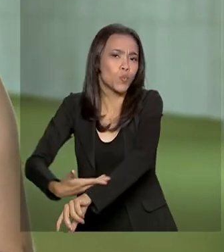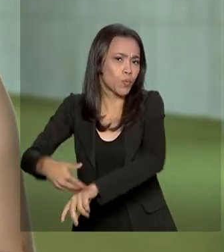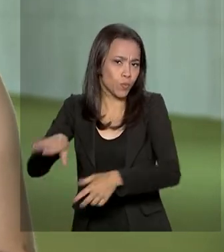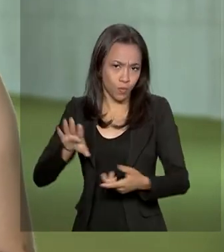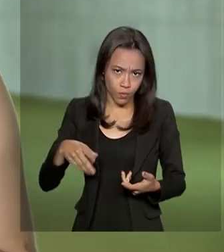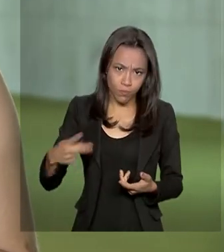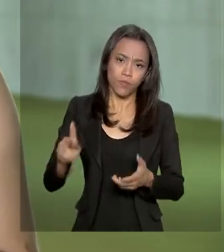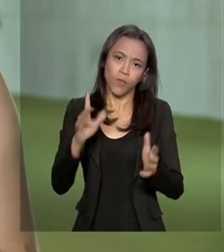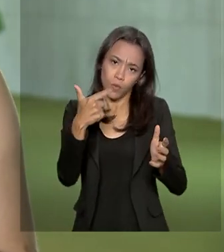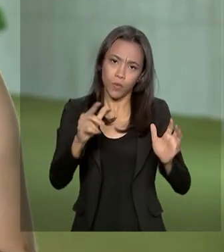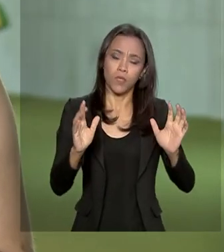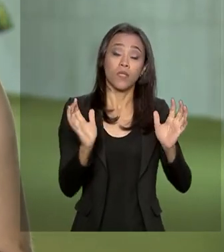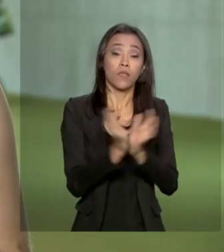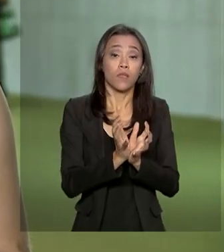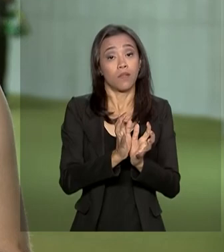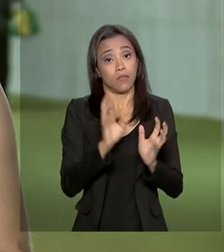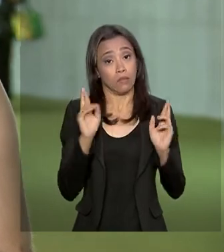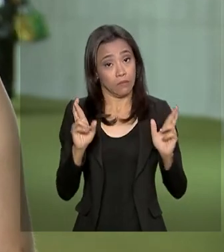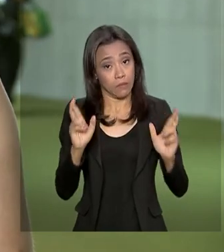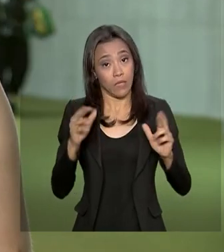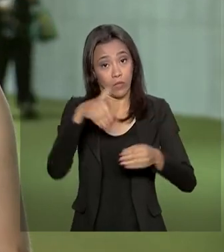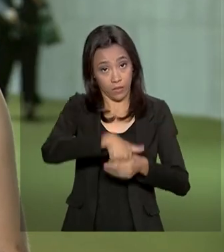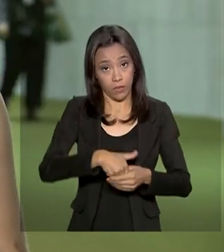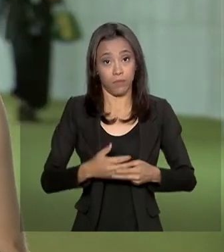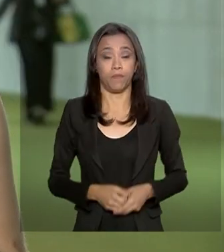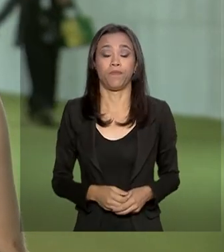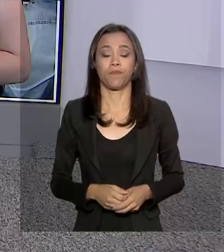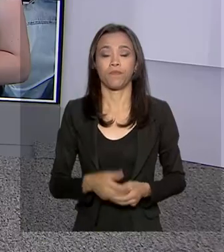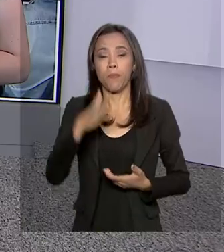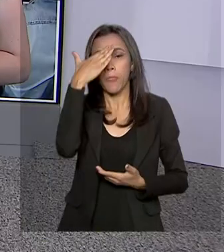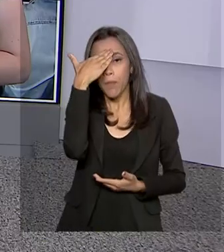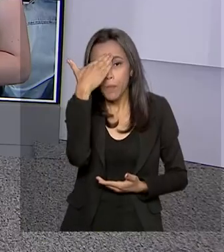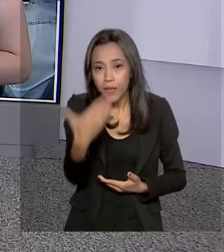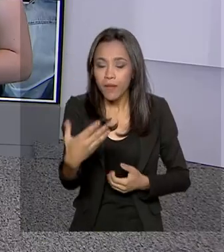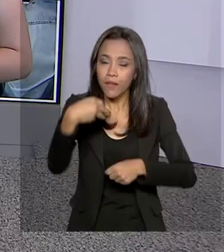aqui na Câmara e lá no Senado. Renata? Obrigada Selma pelas suas informações.